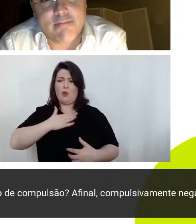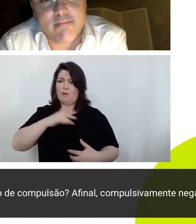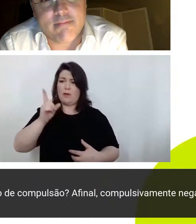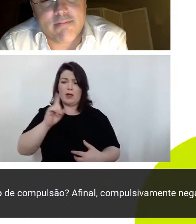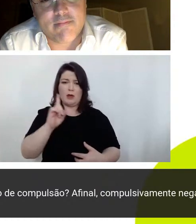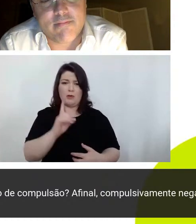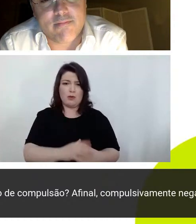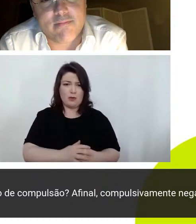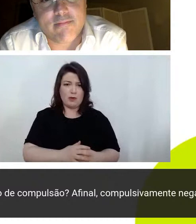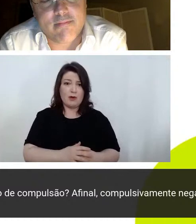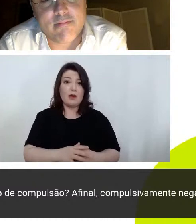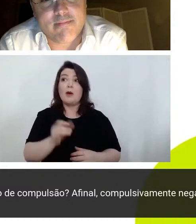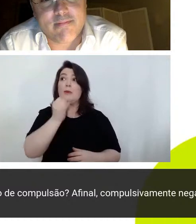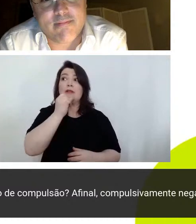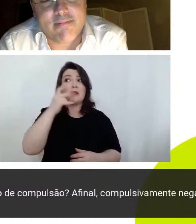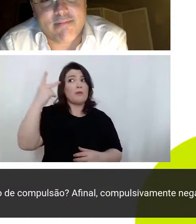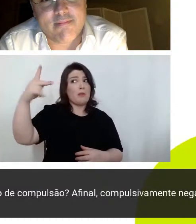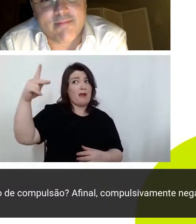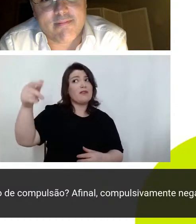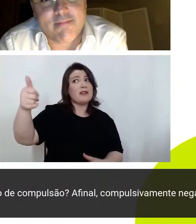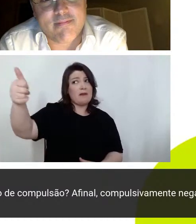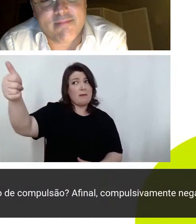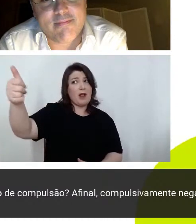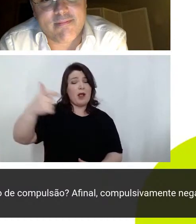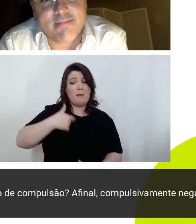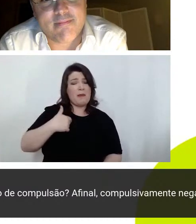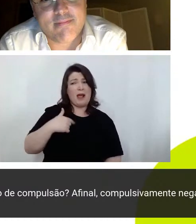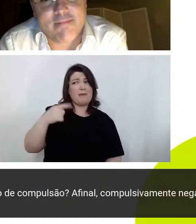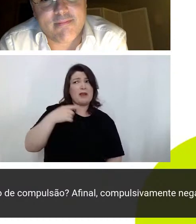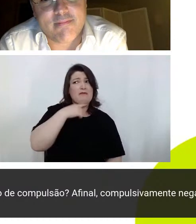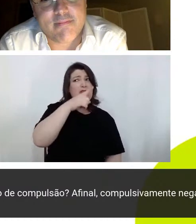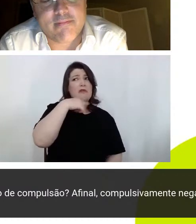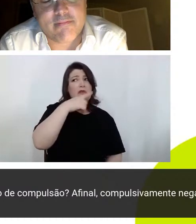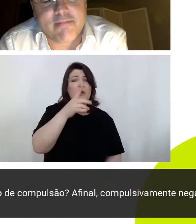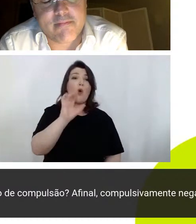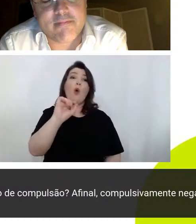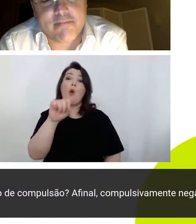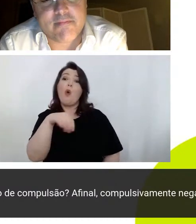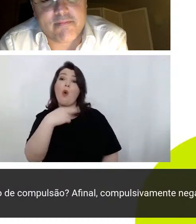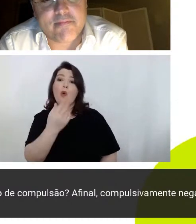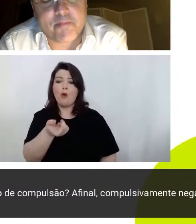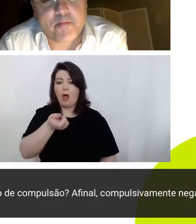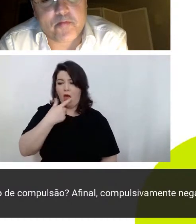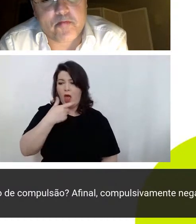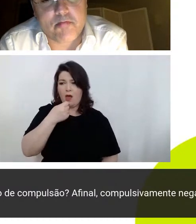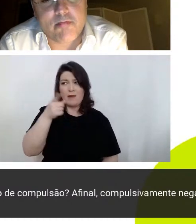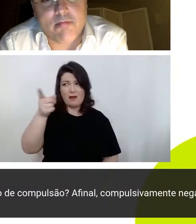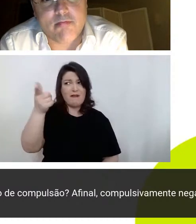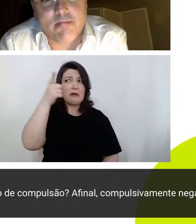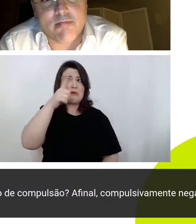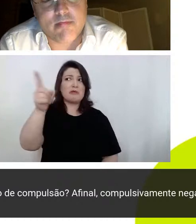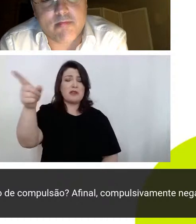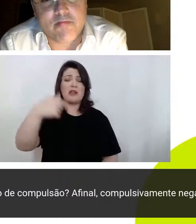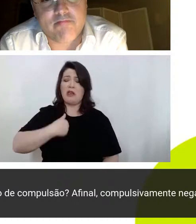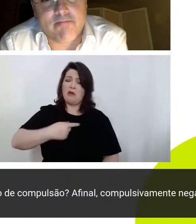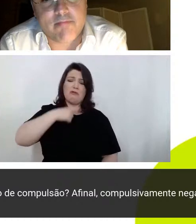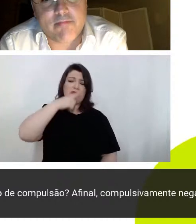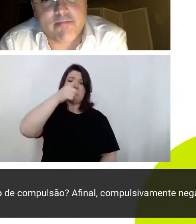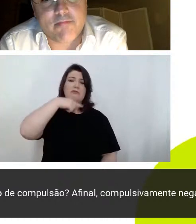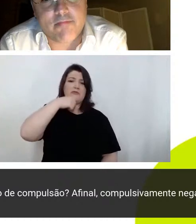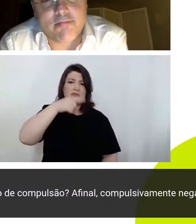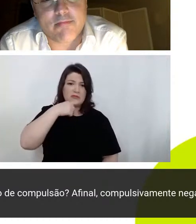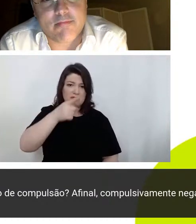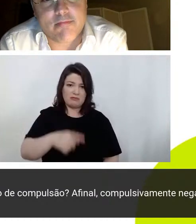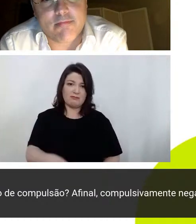ou só pra você vai funcionar um remédio que não funcionou em lugar nenhum do mundo pensando nos nossos problemas aqui mais